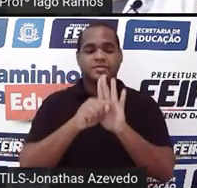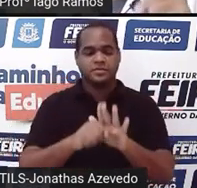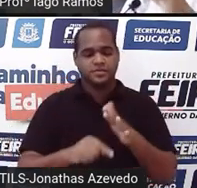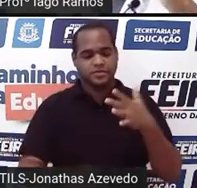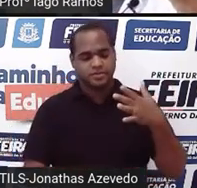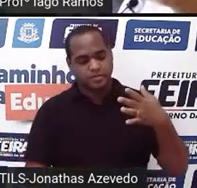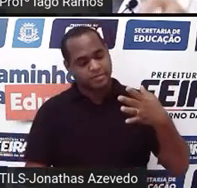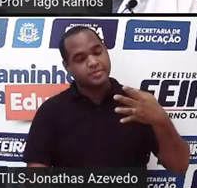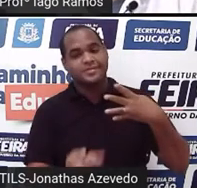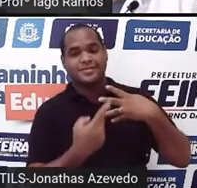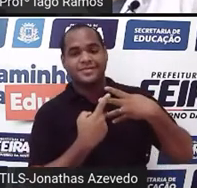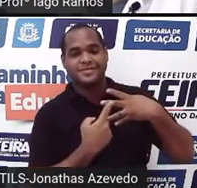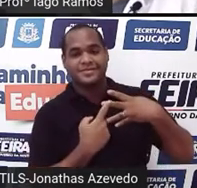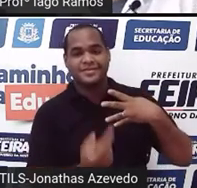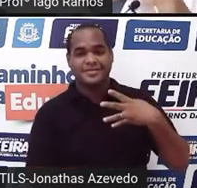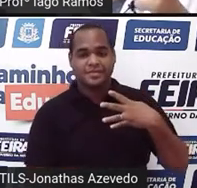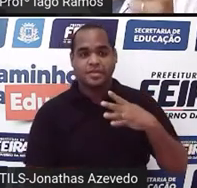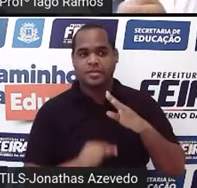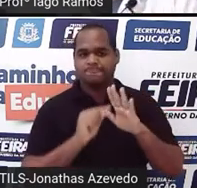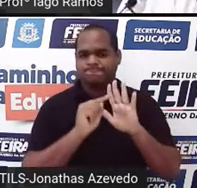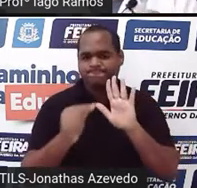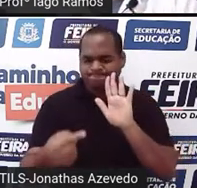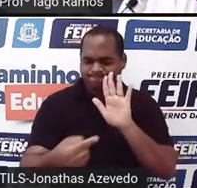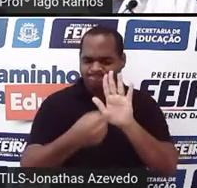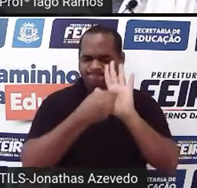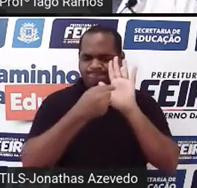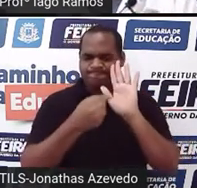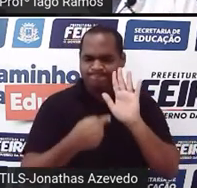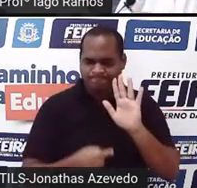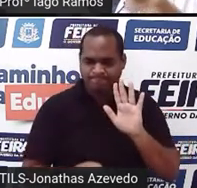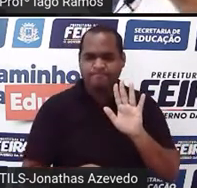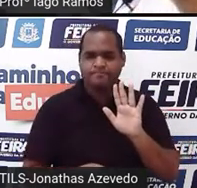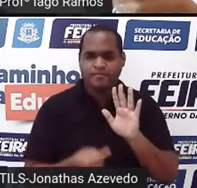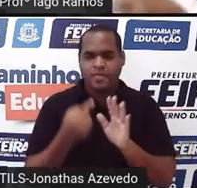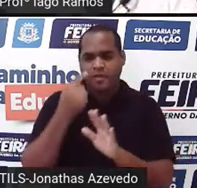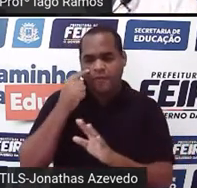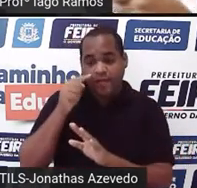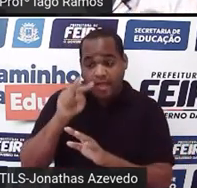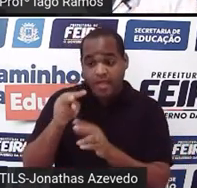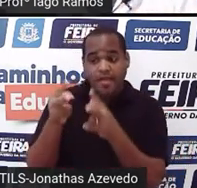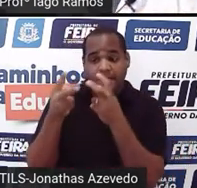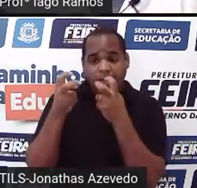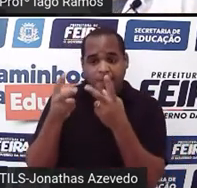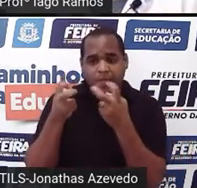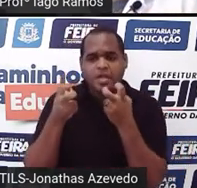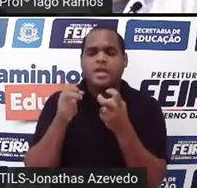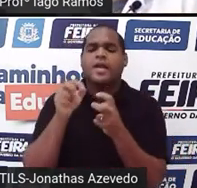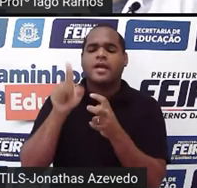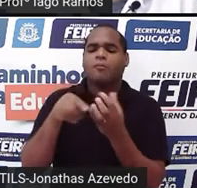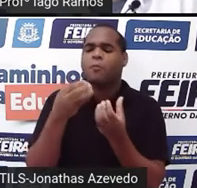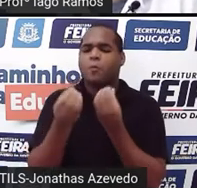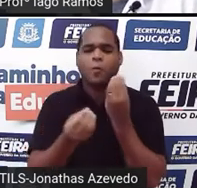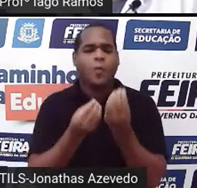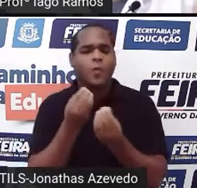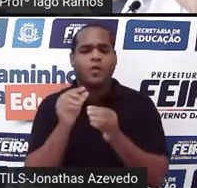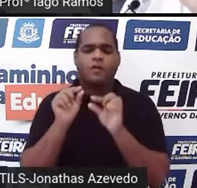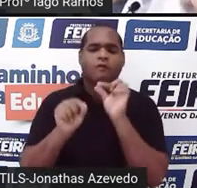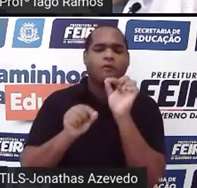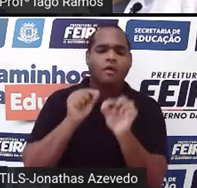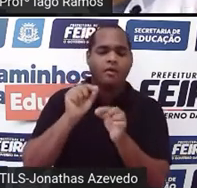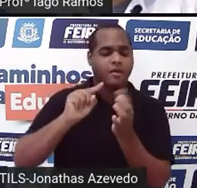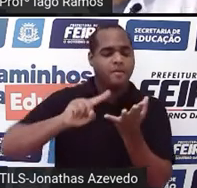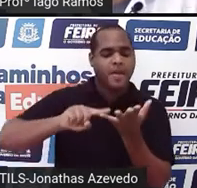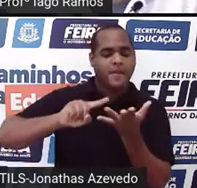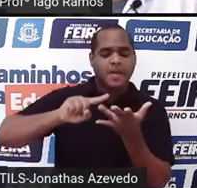objetivos. A gente olha para eles e a gente já vê o que é que os gráficos estão querendo nos